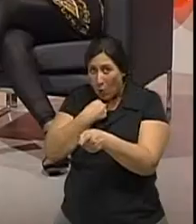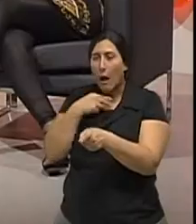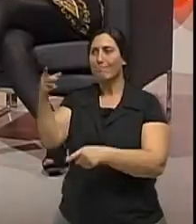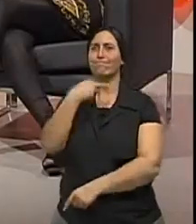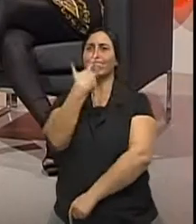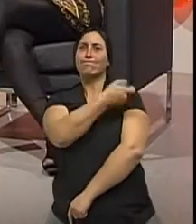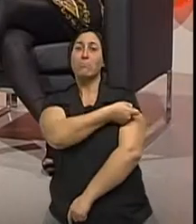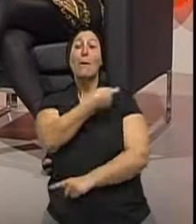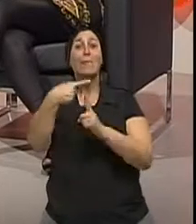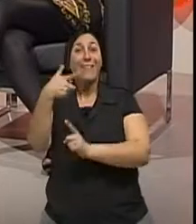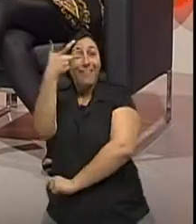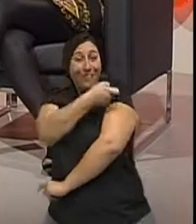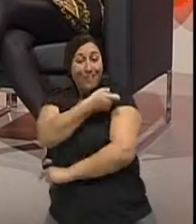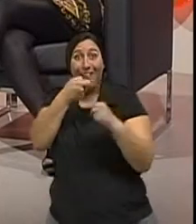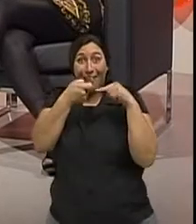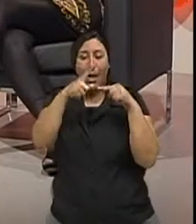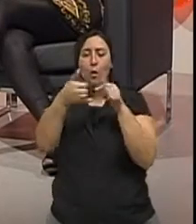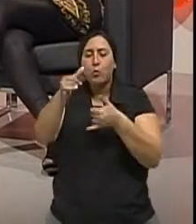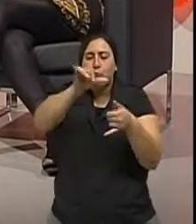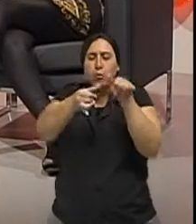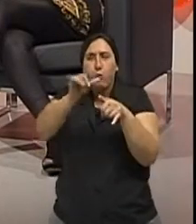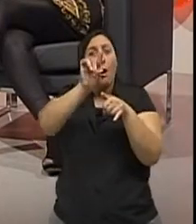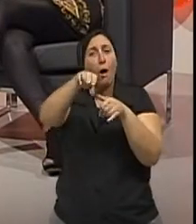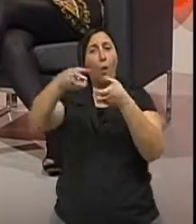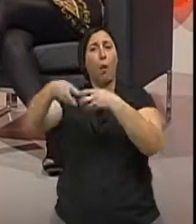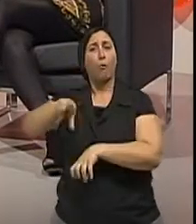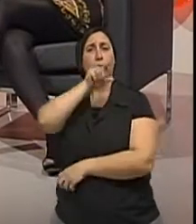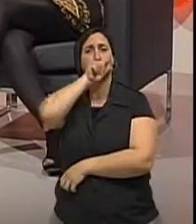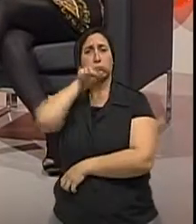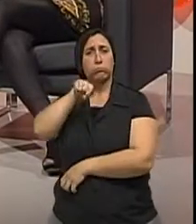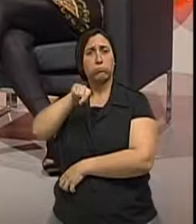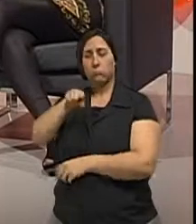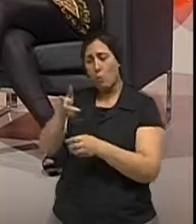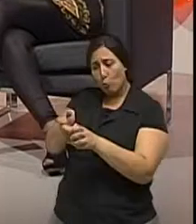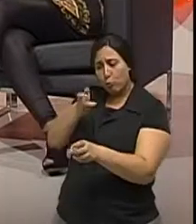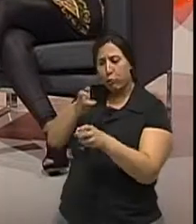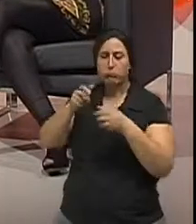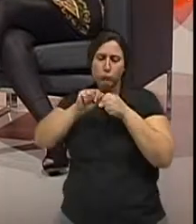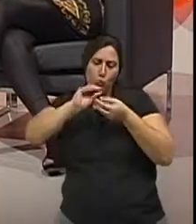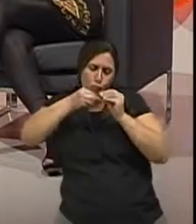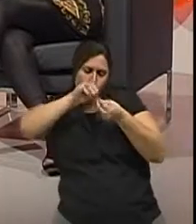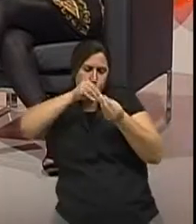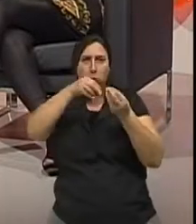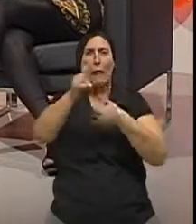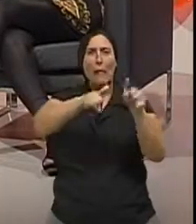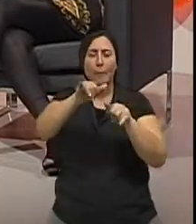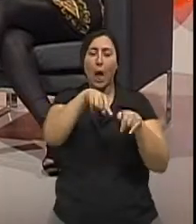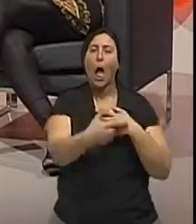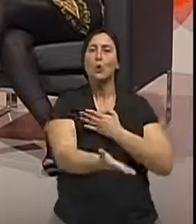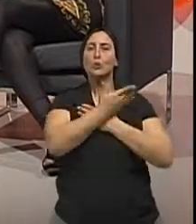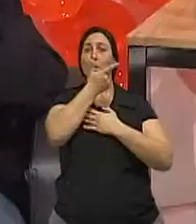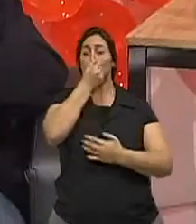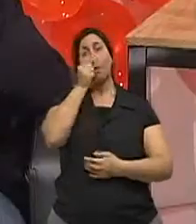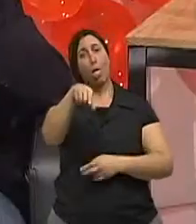nos ambulatórios, nos centros de saúde, eles perguntam? Eles perguntam. É para perguntar. É, para perguntar, doutor? A orientação é essa.